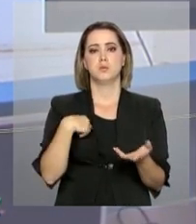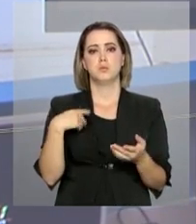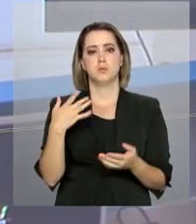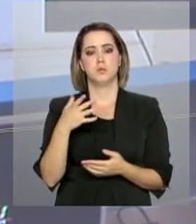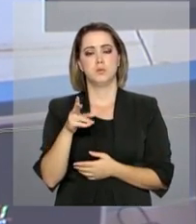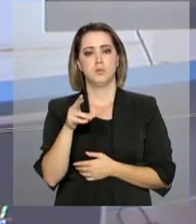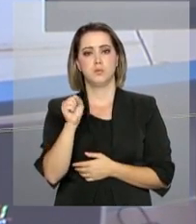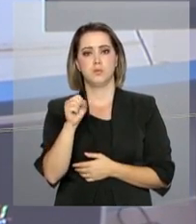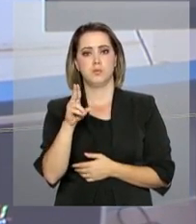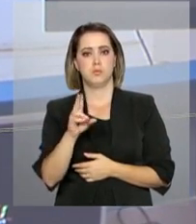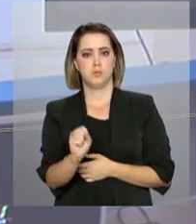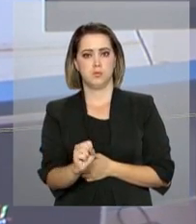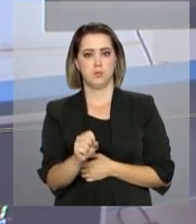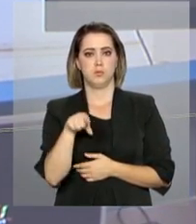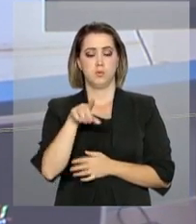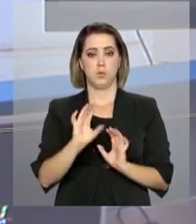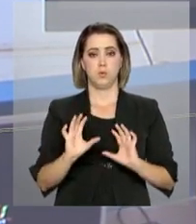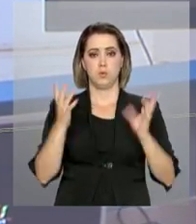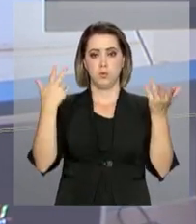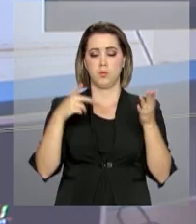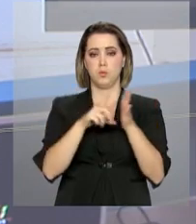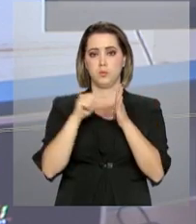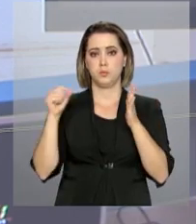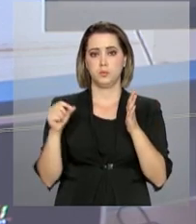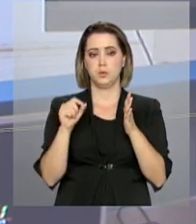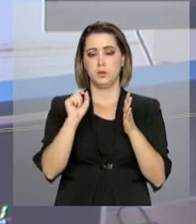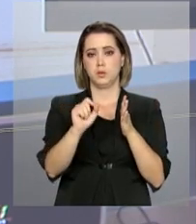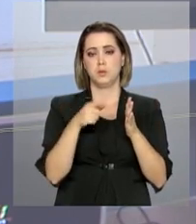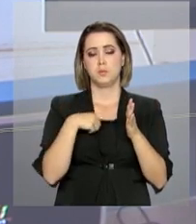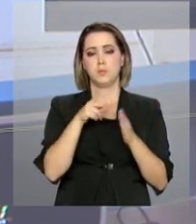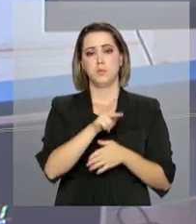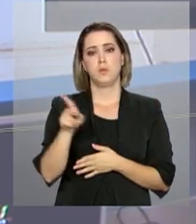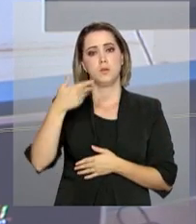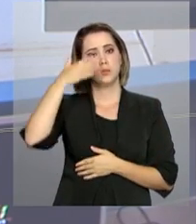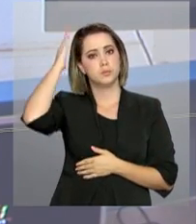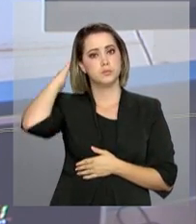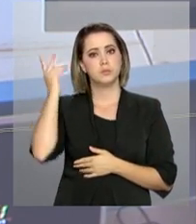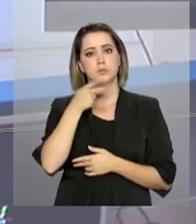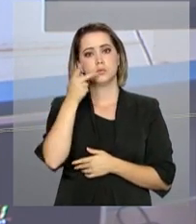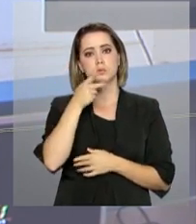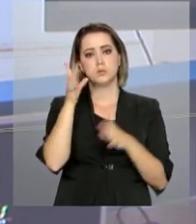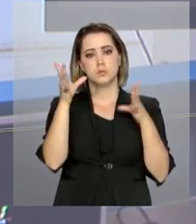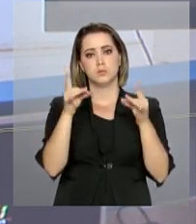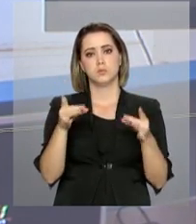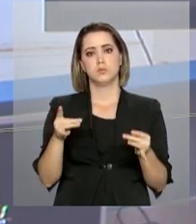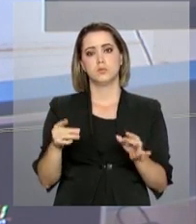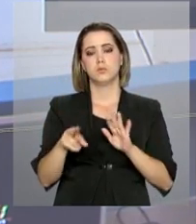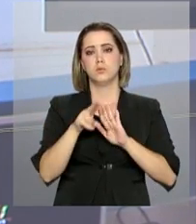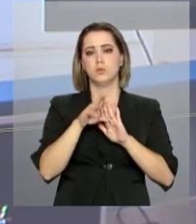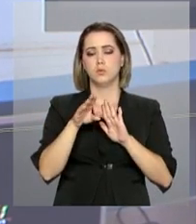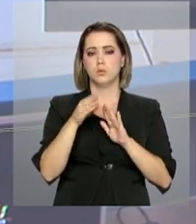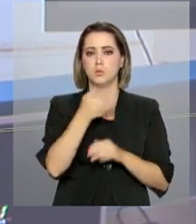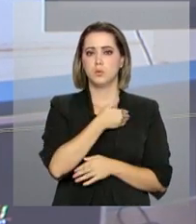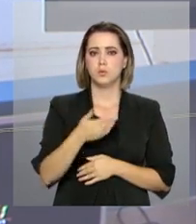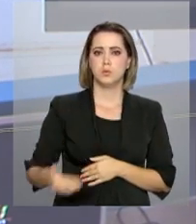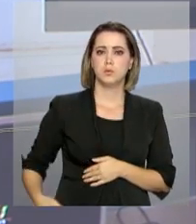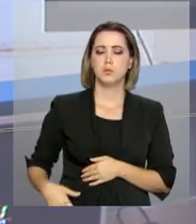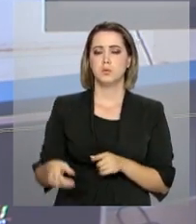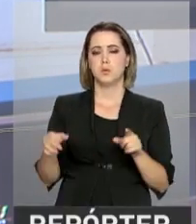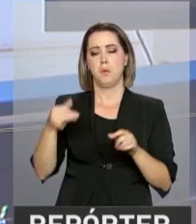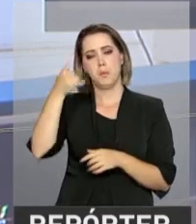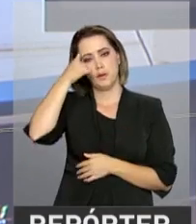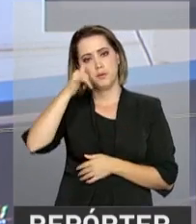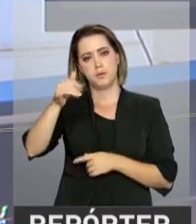Único de Saúde, o SUS. Em evento no Palácio do Planalto, o presidente Michel Temer também destacou as medidas do governo no